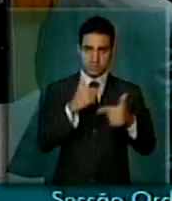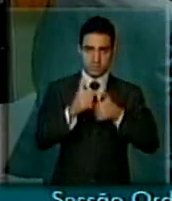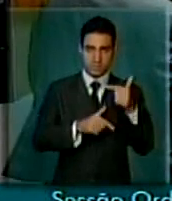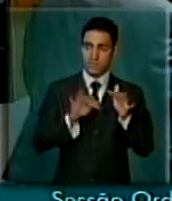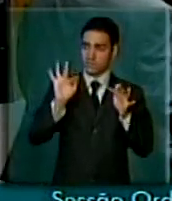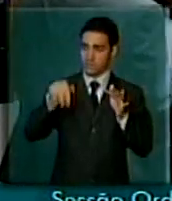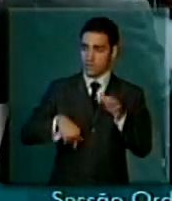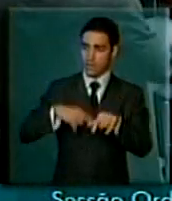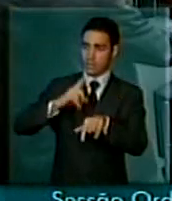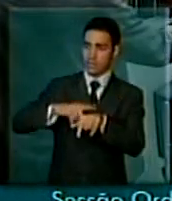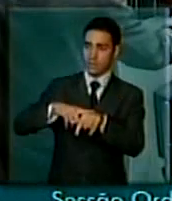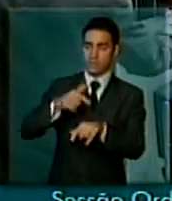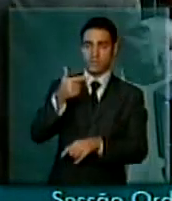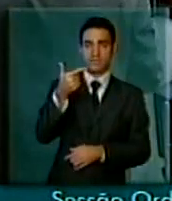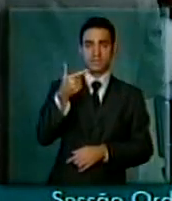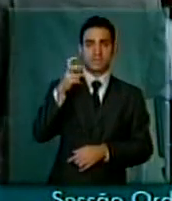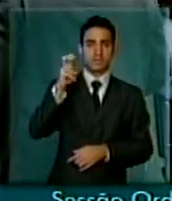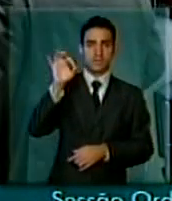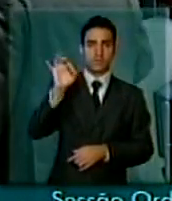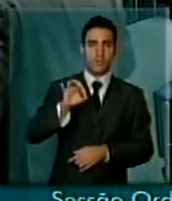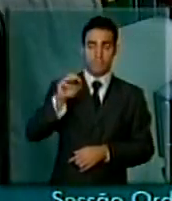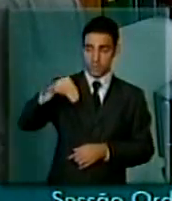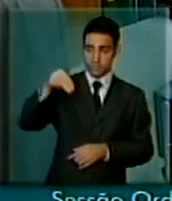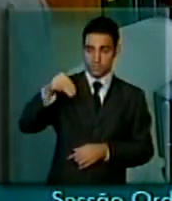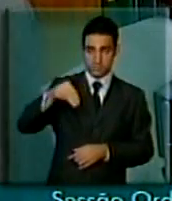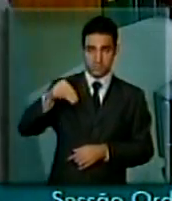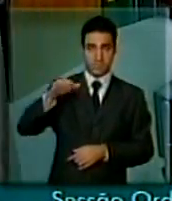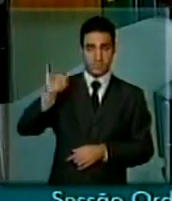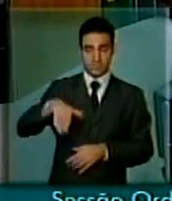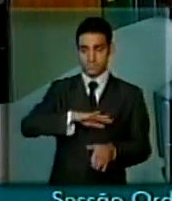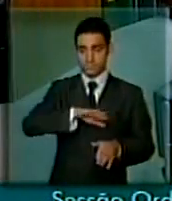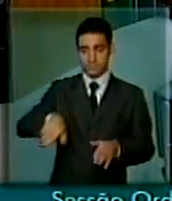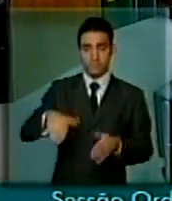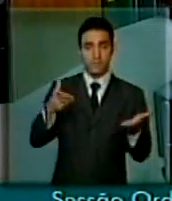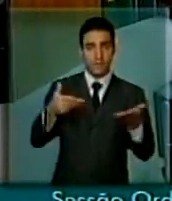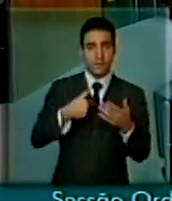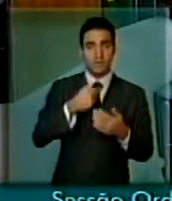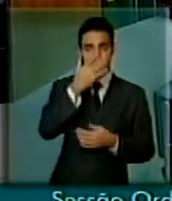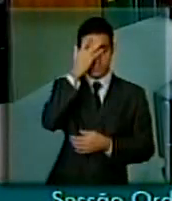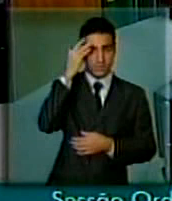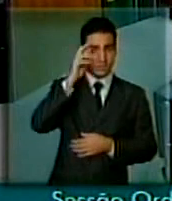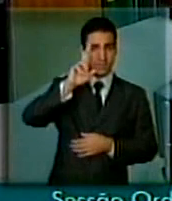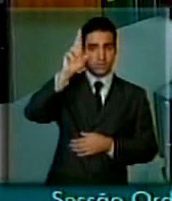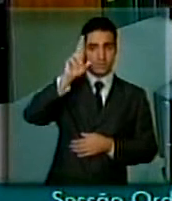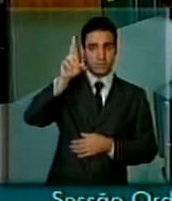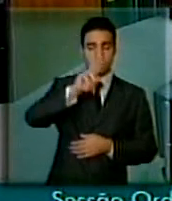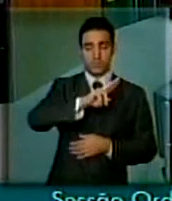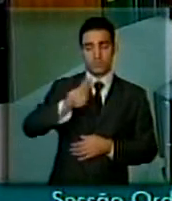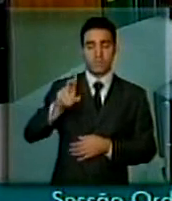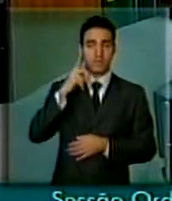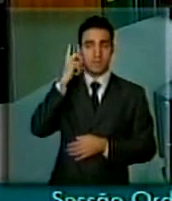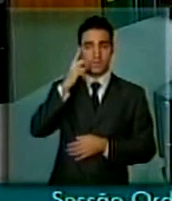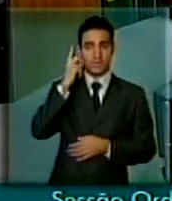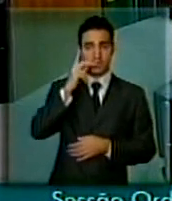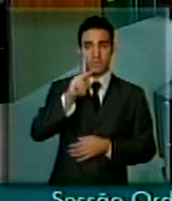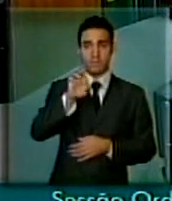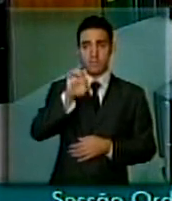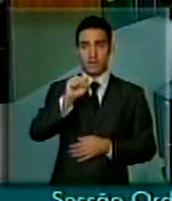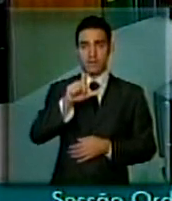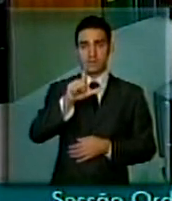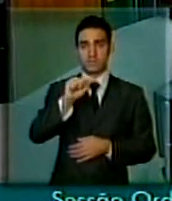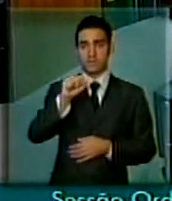Passa a comunicação de liderança, deputado Paes de Landim, do